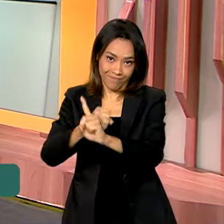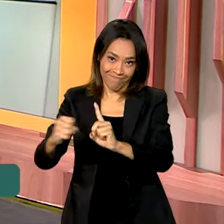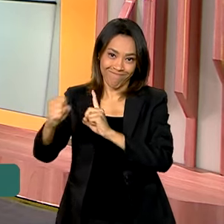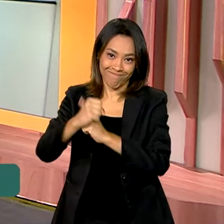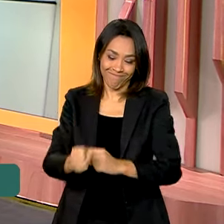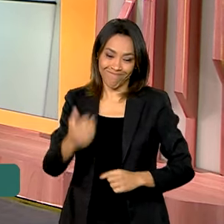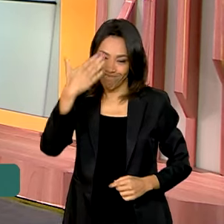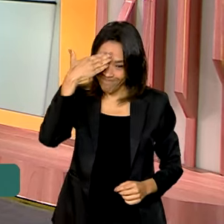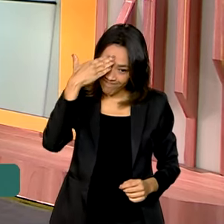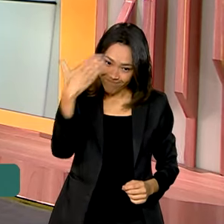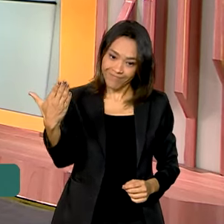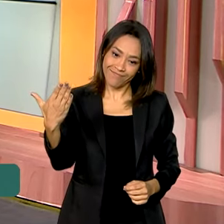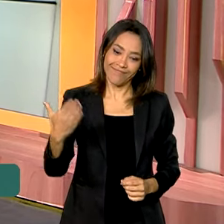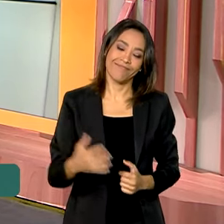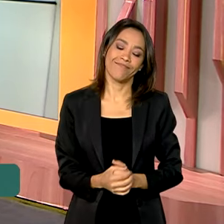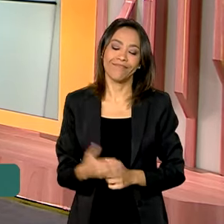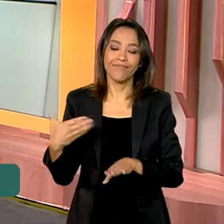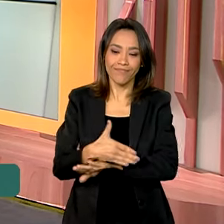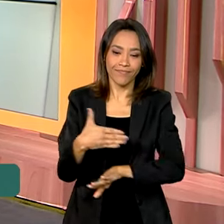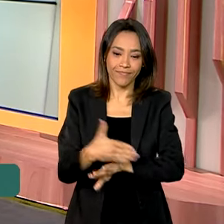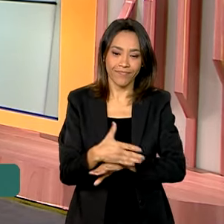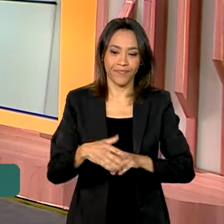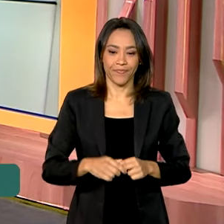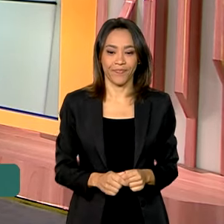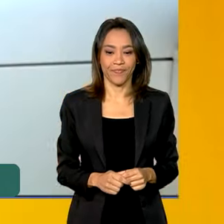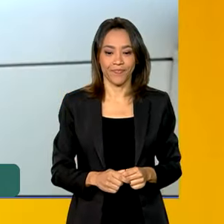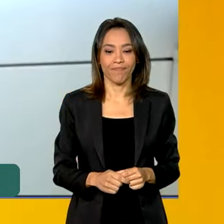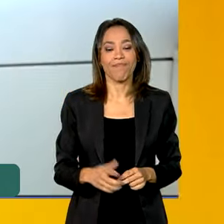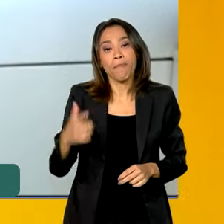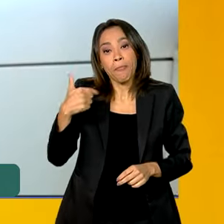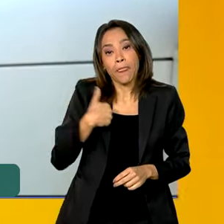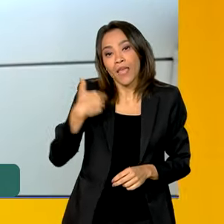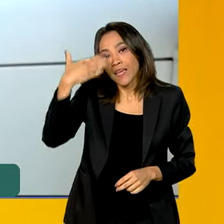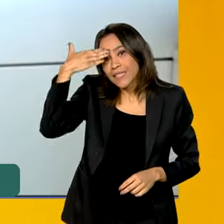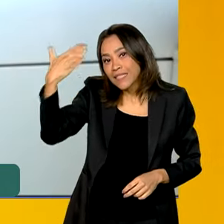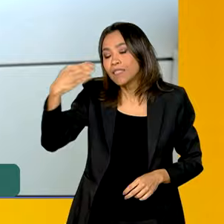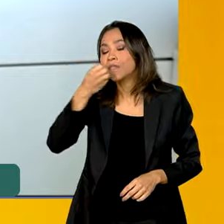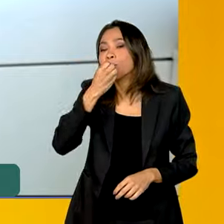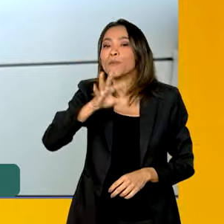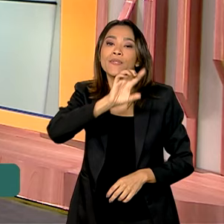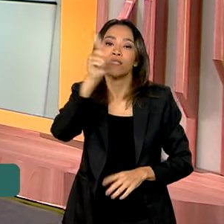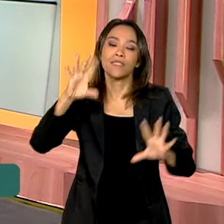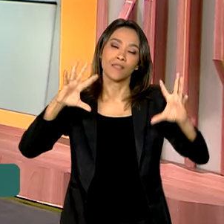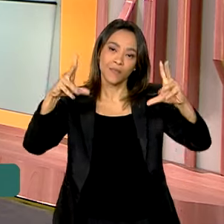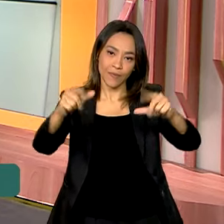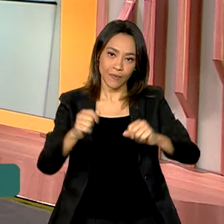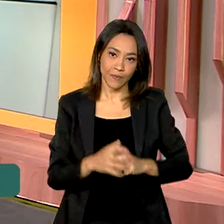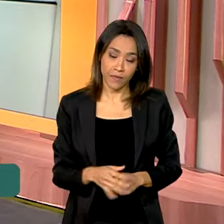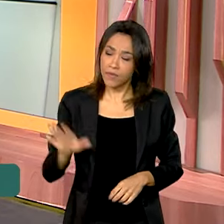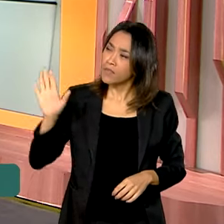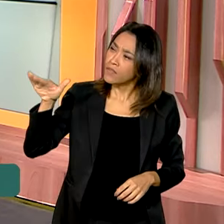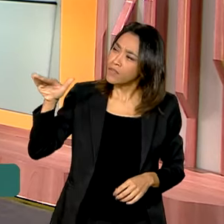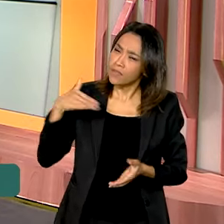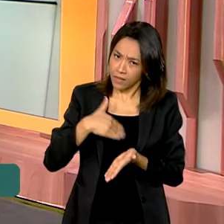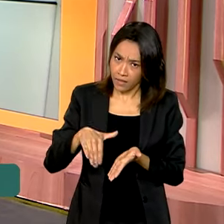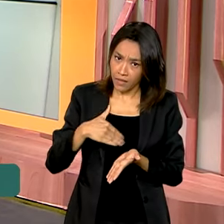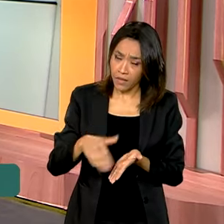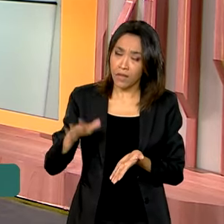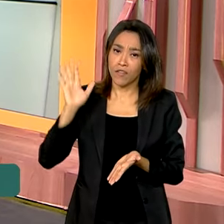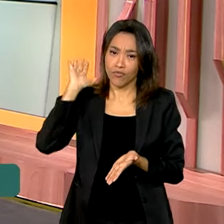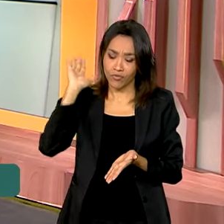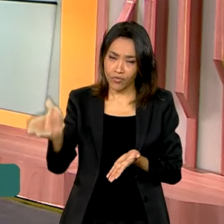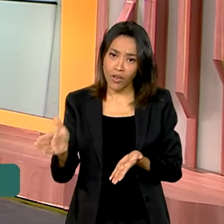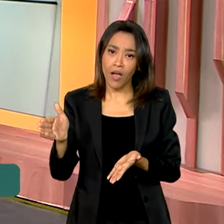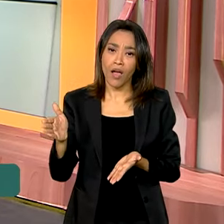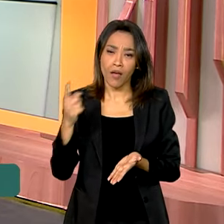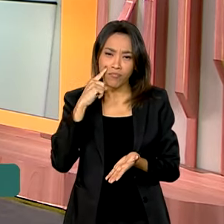obrigada pela participação do nosso programa. Eu que agradeço. Bom dia a todos. Bom dia. Secretária, como a gente acabou de ver na